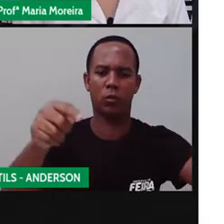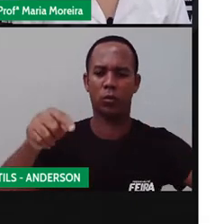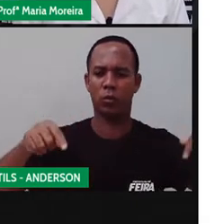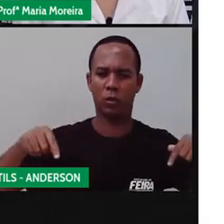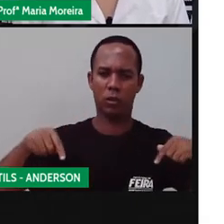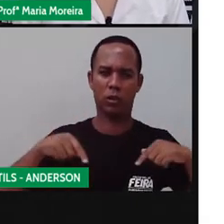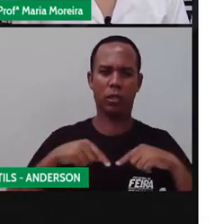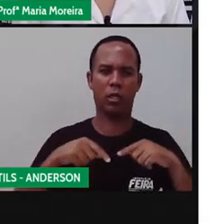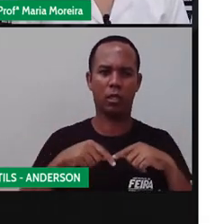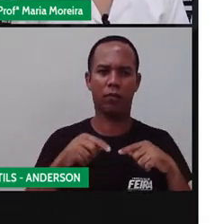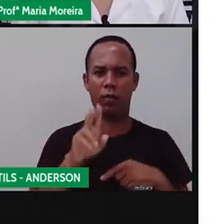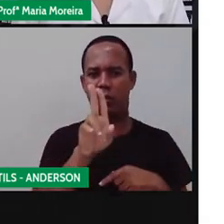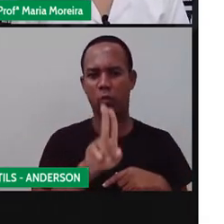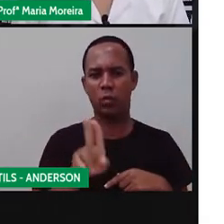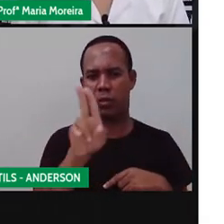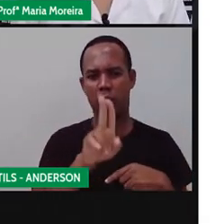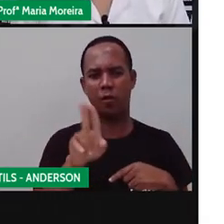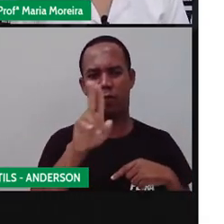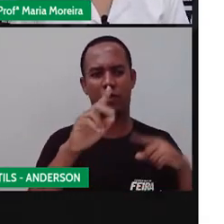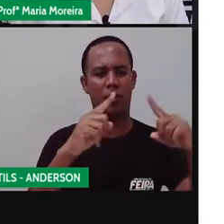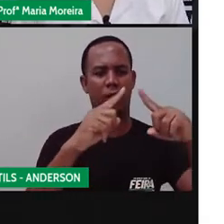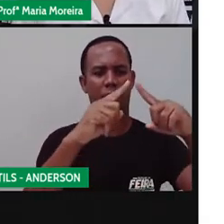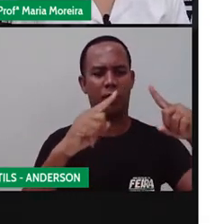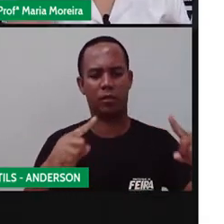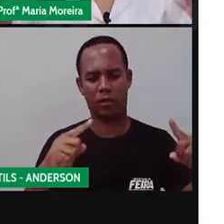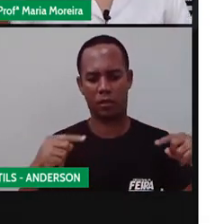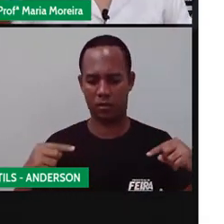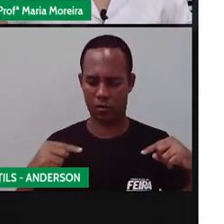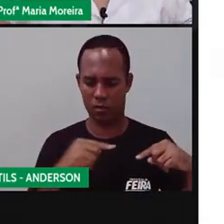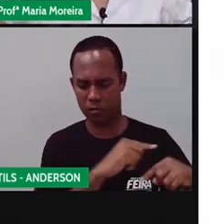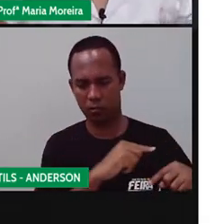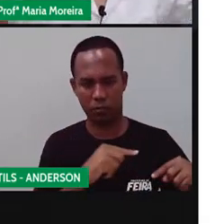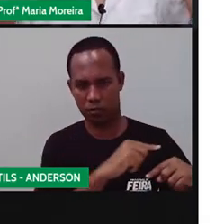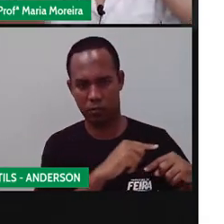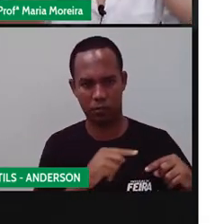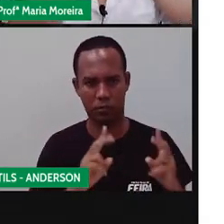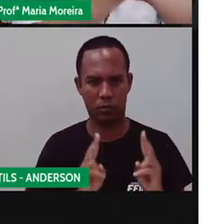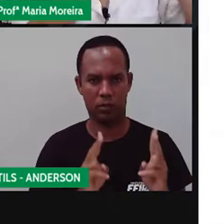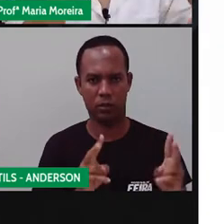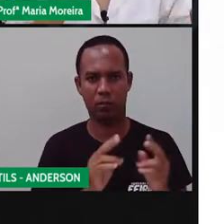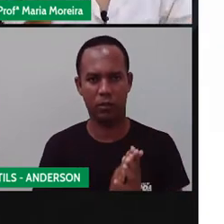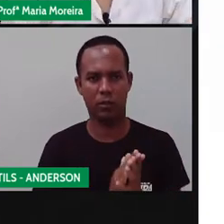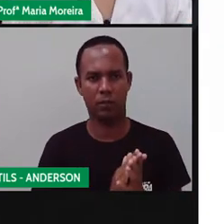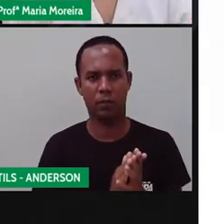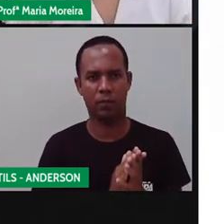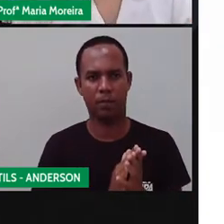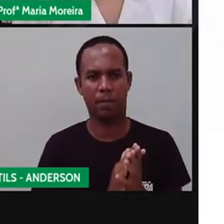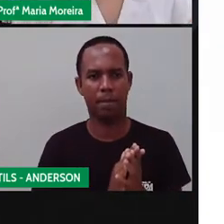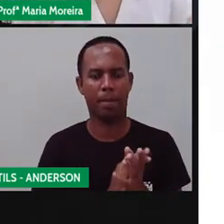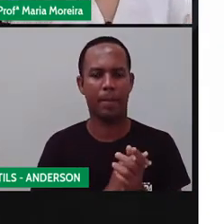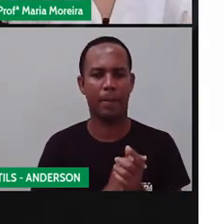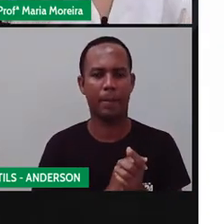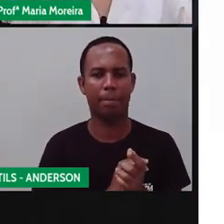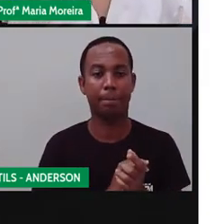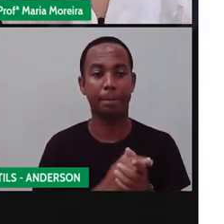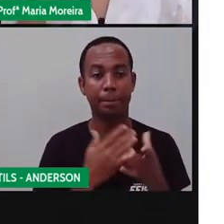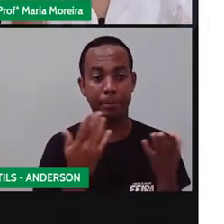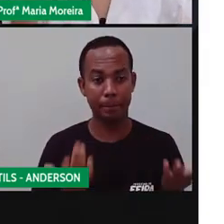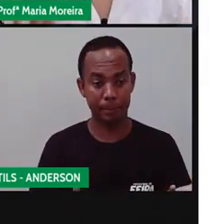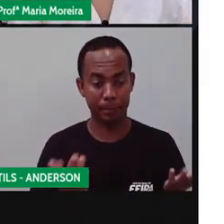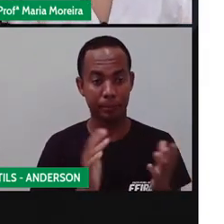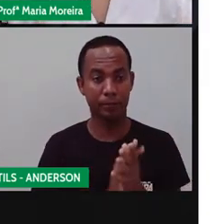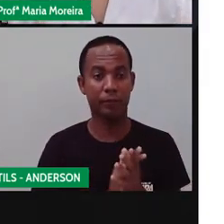feita o quê? Usando triângulos, né? Até porque as pirâmides são o quê? Junção de triângulos. Então,